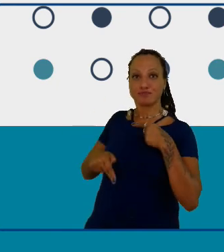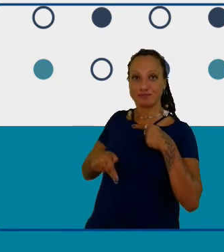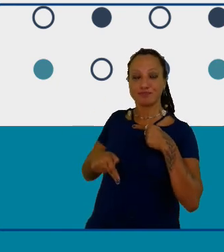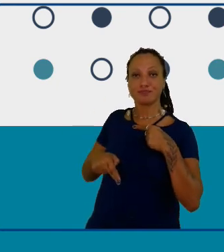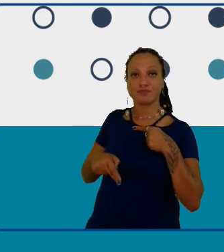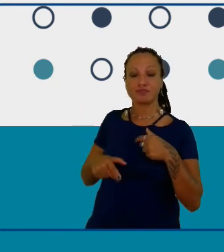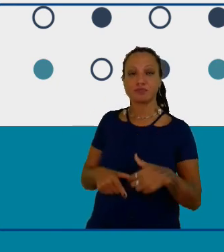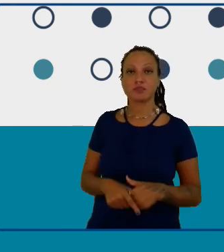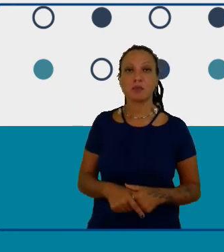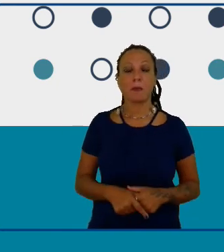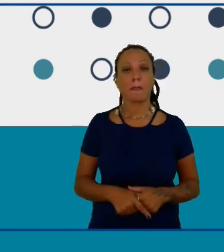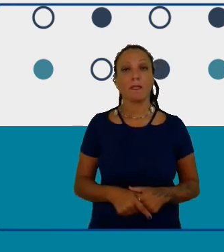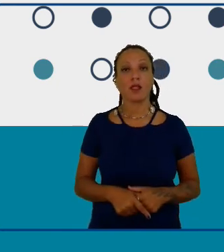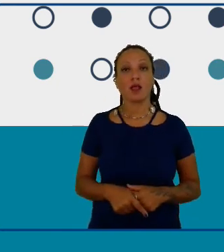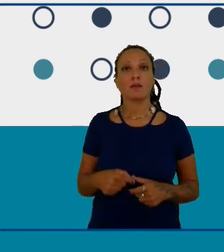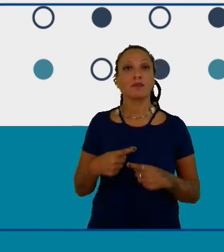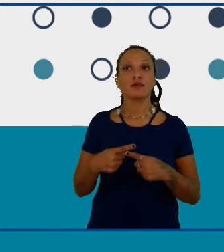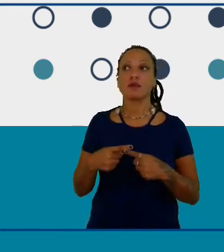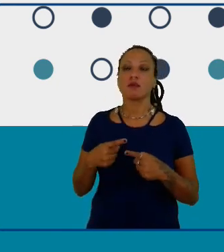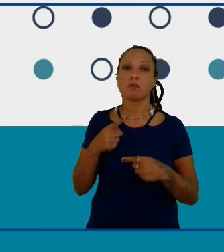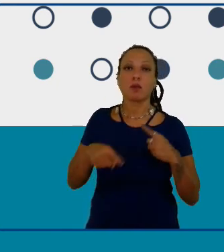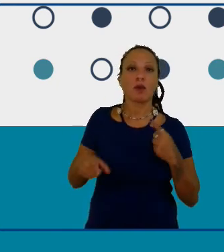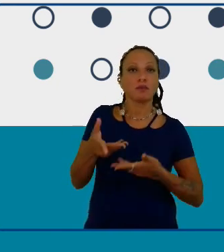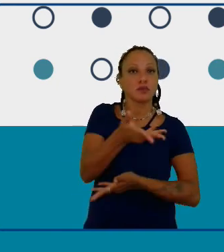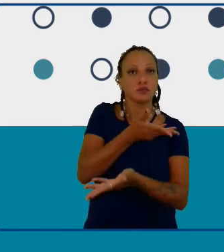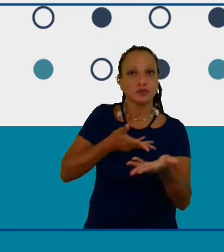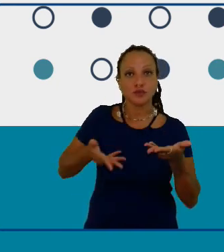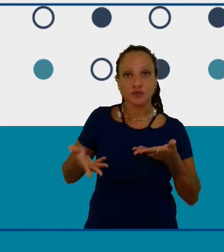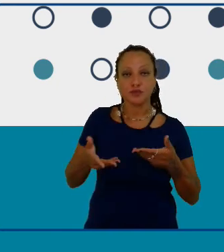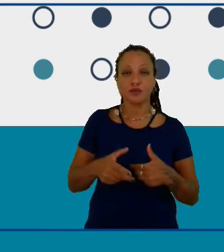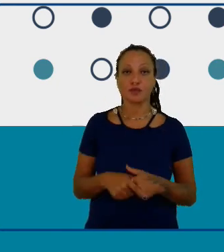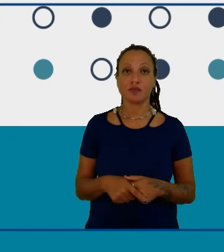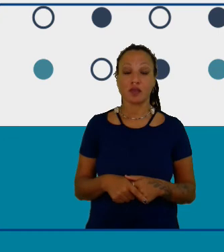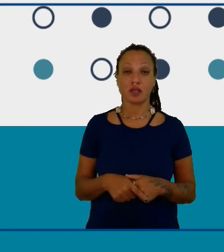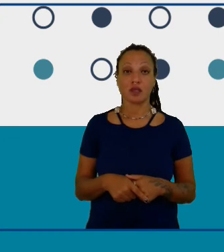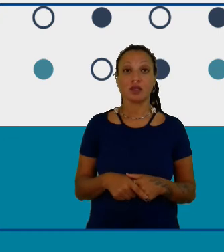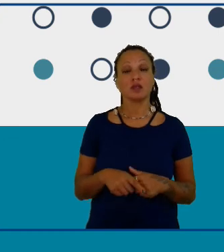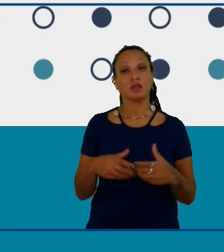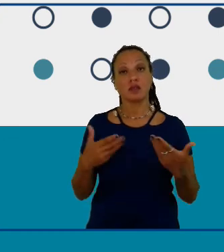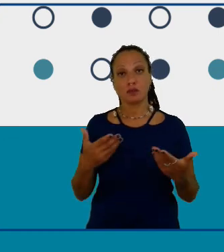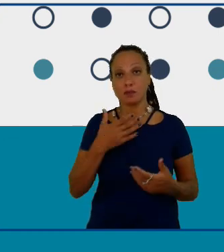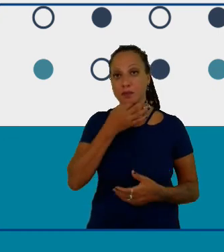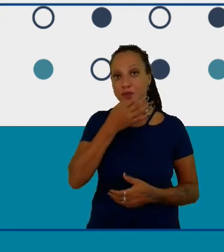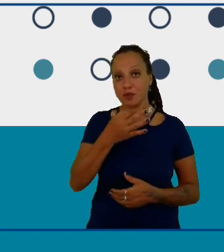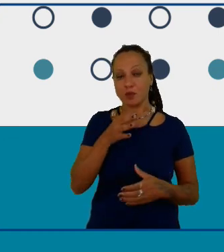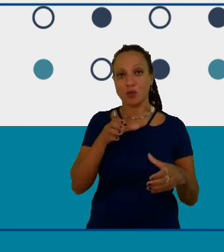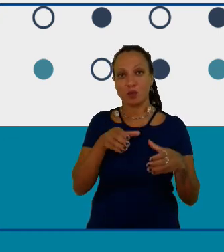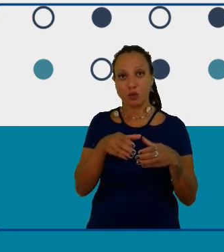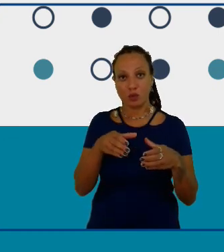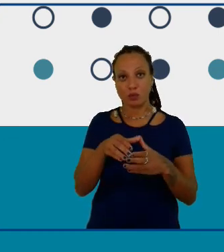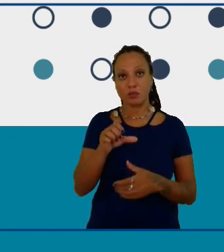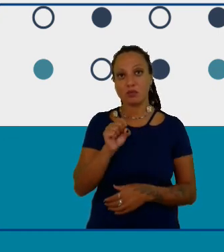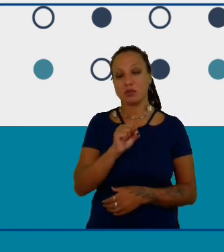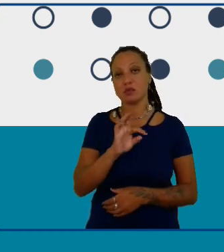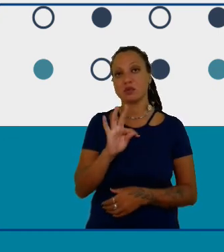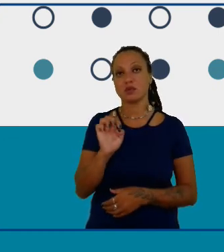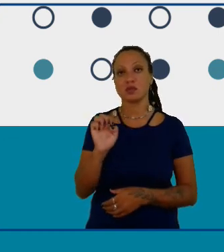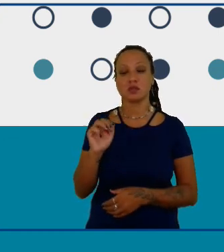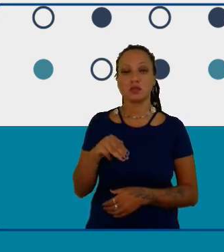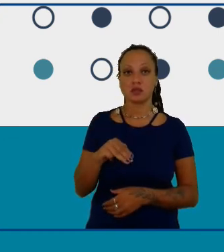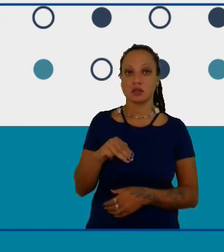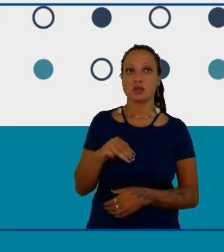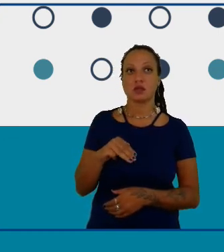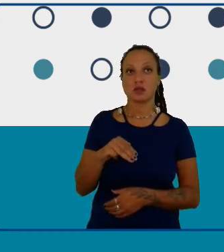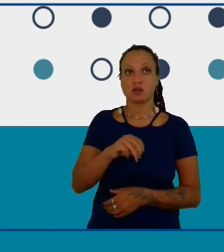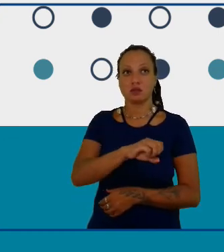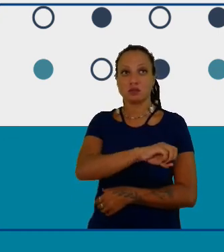sem interagir então eu acho que assim os clubes de ensino nas fases